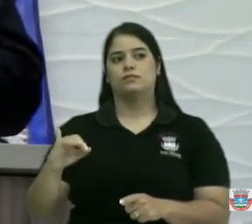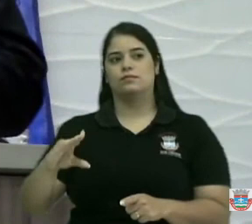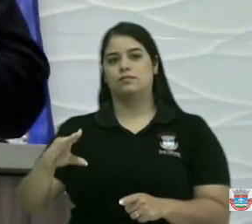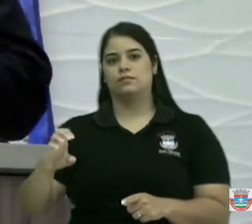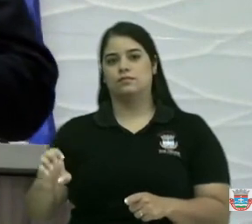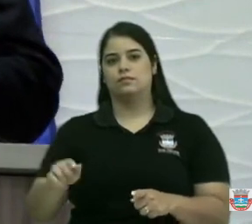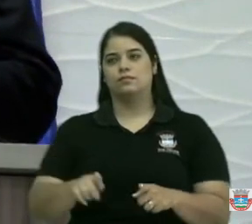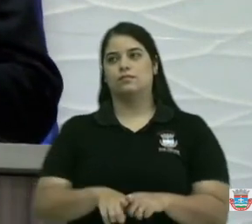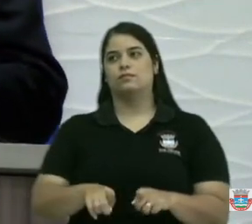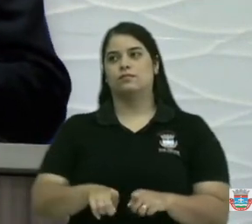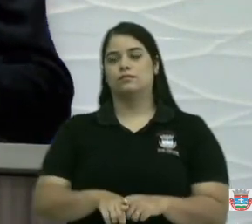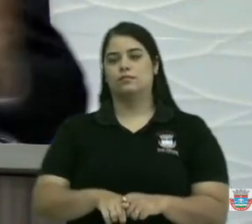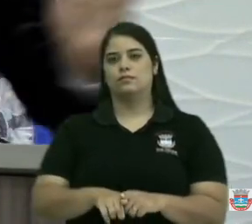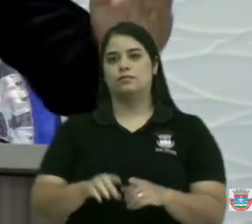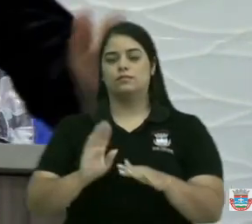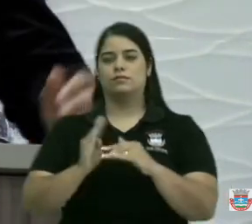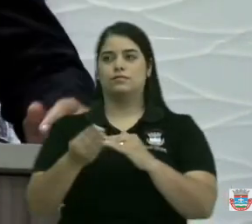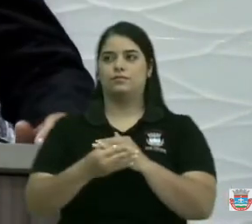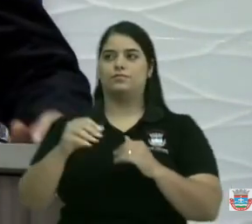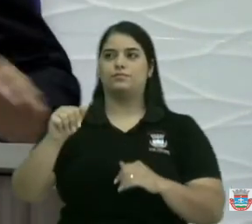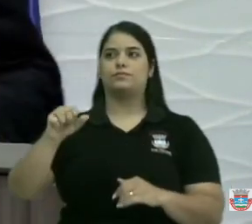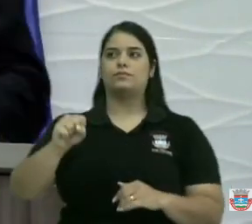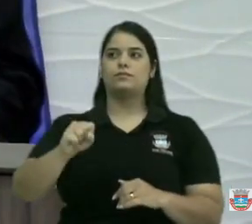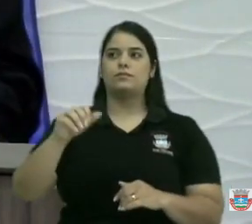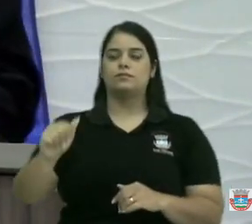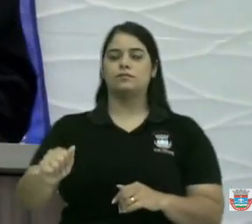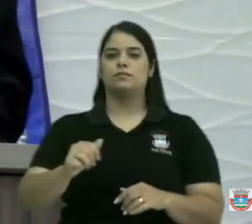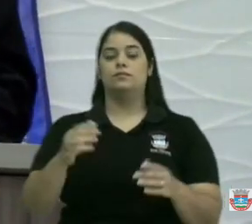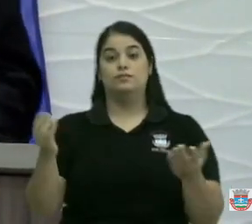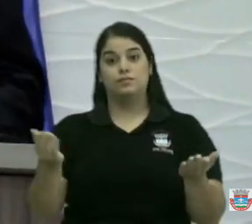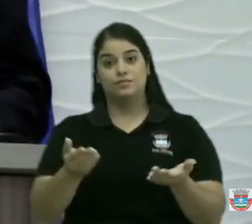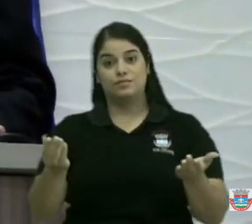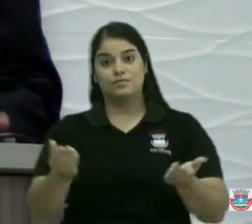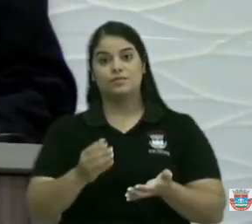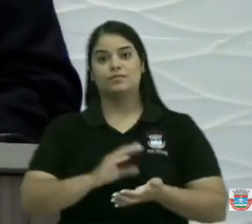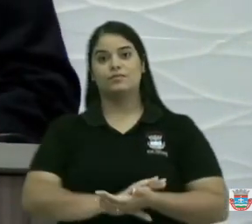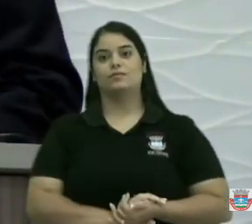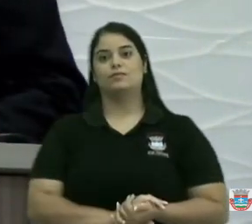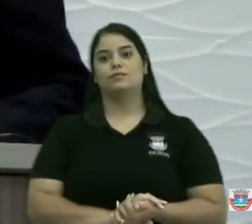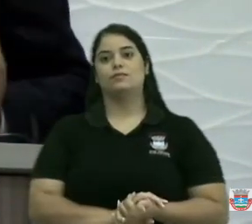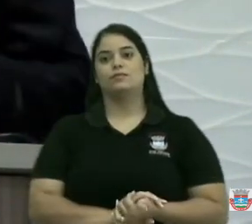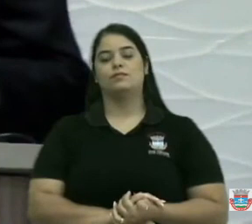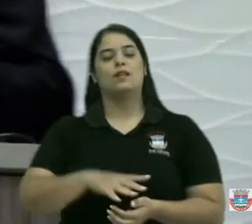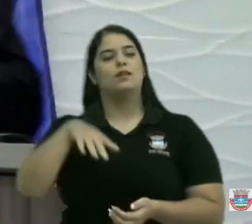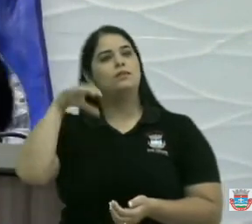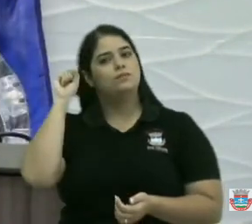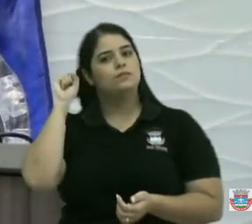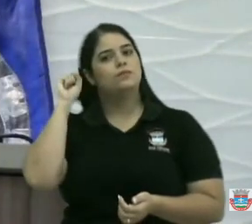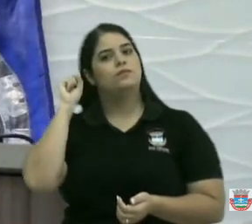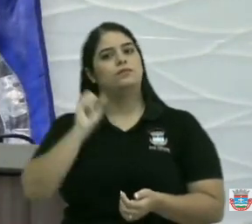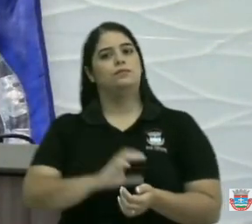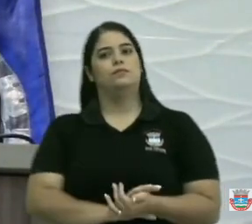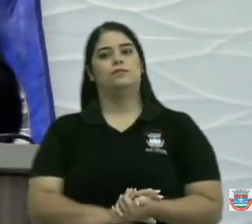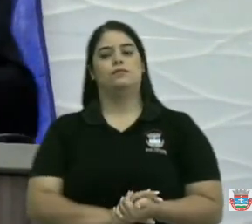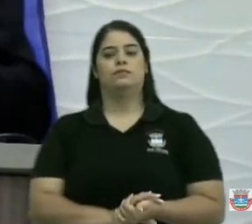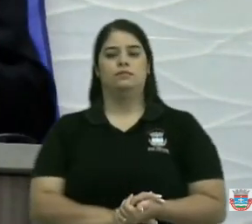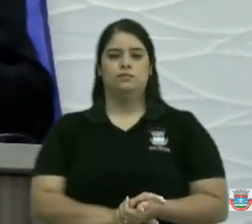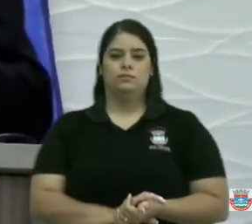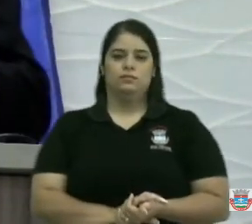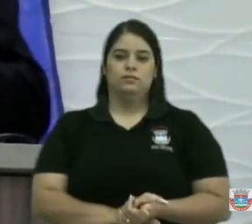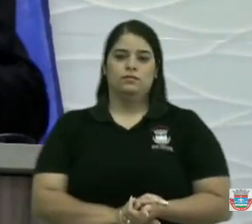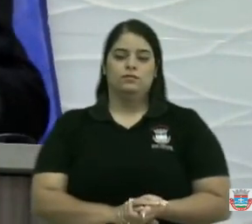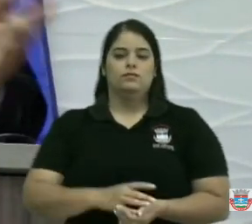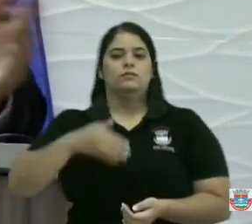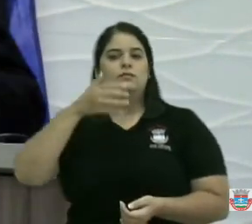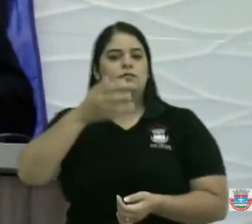dos terreiros do Santo Afonso. E hoje, escutando aqui os